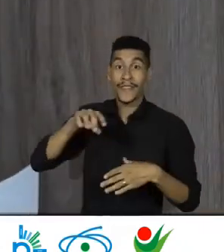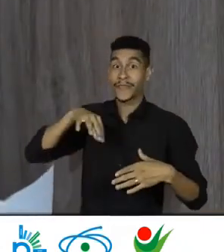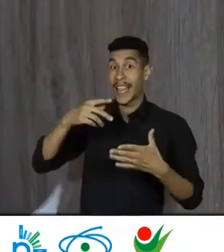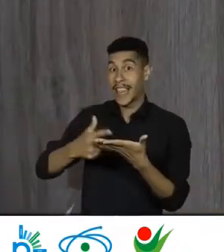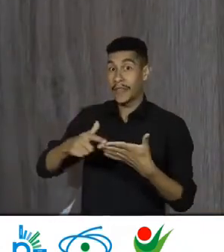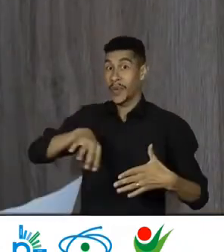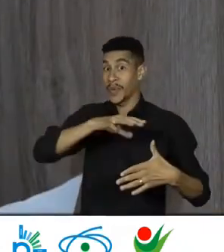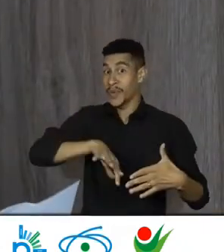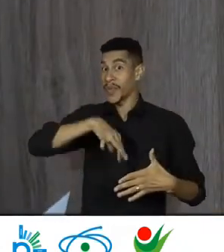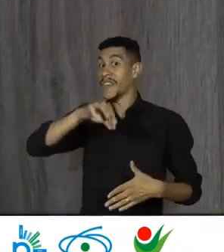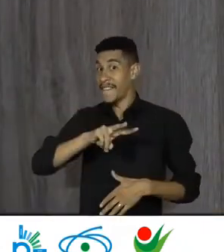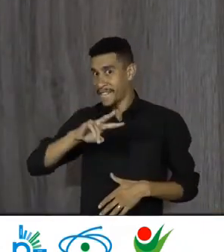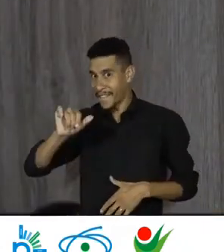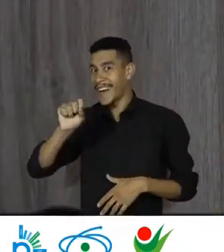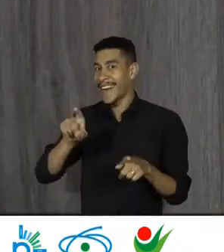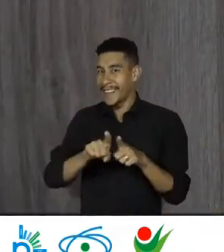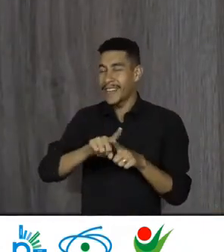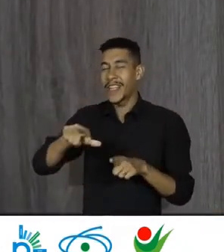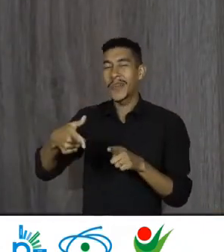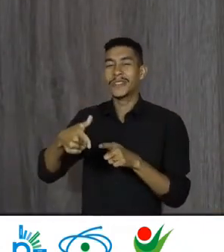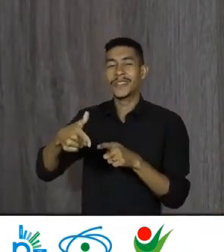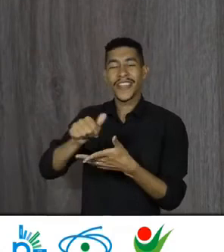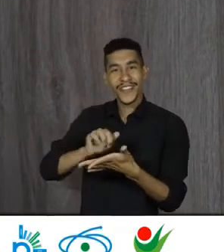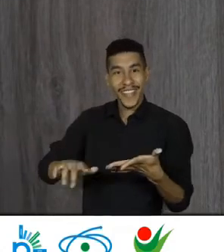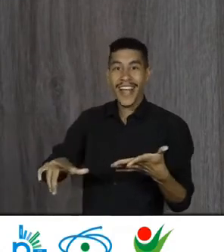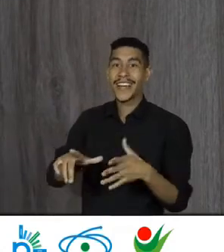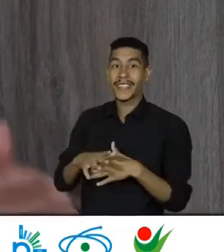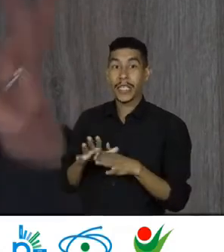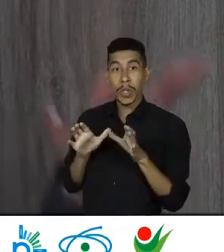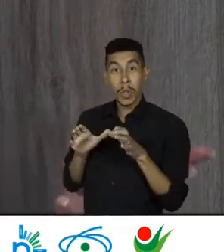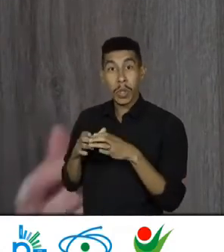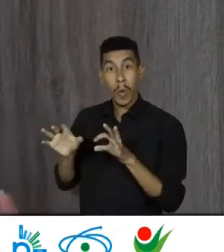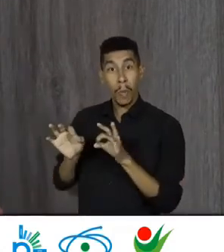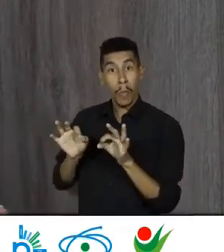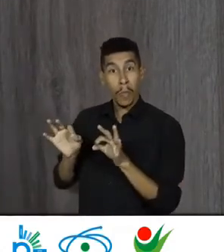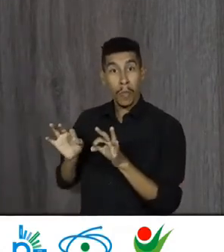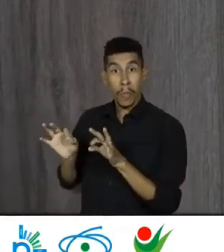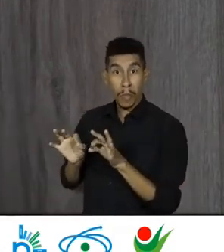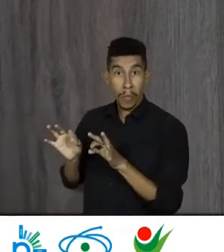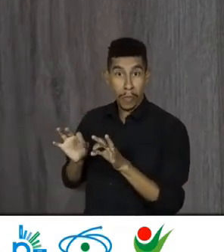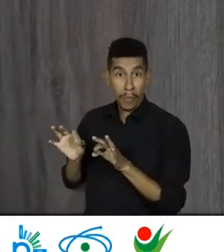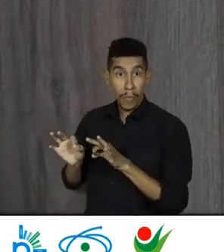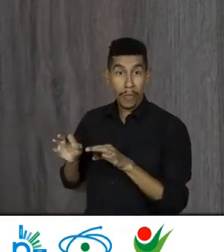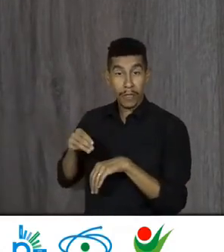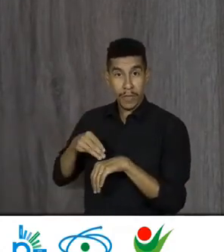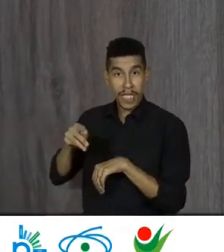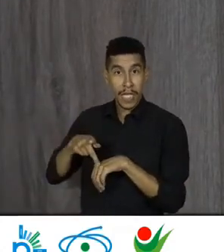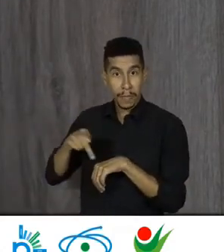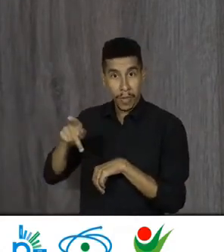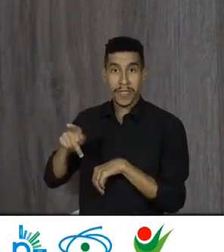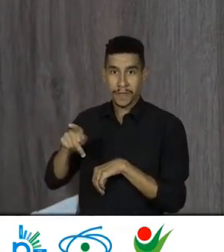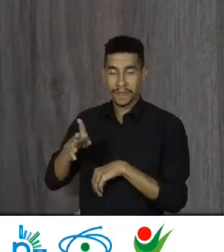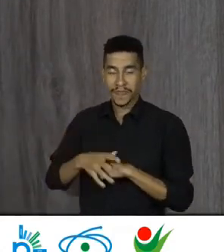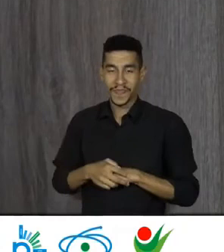livros E outras atividades Também Que Os nossos Mestrandos E doutorandos